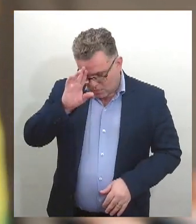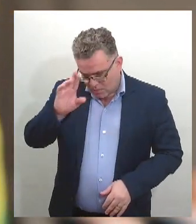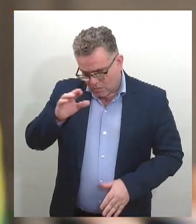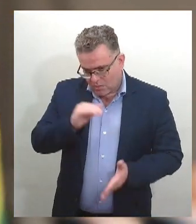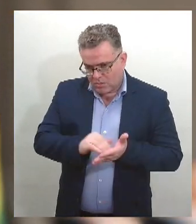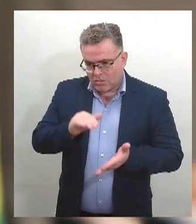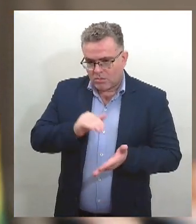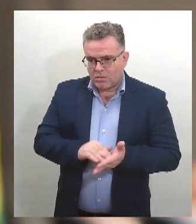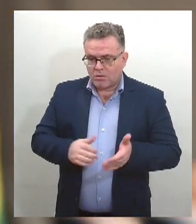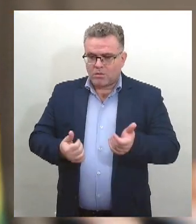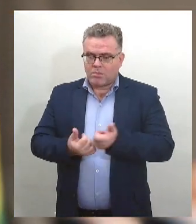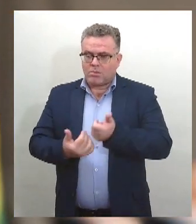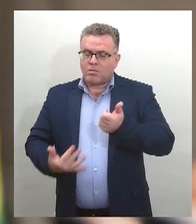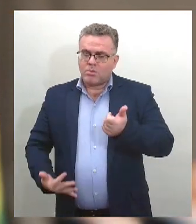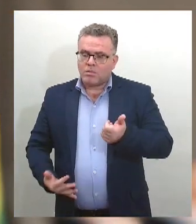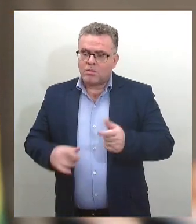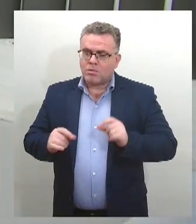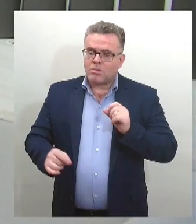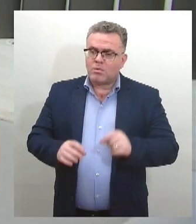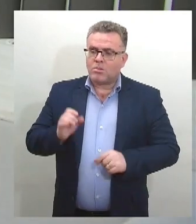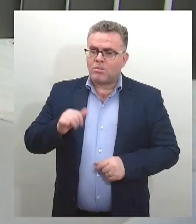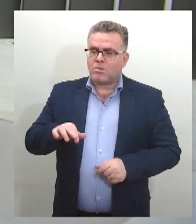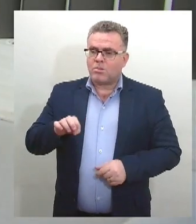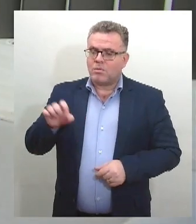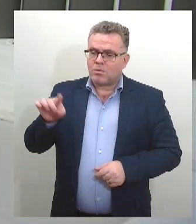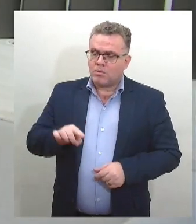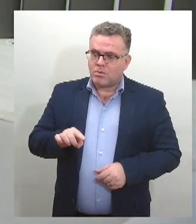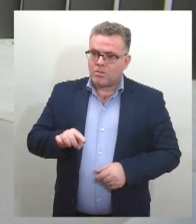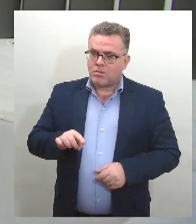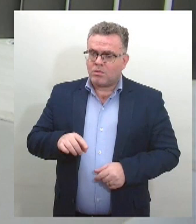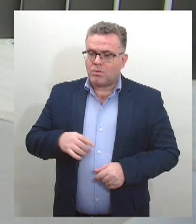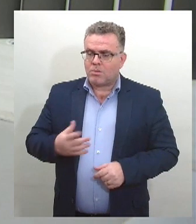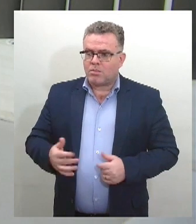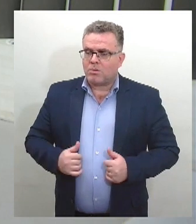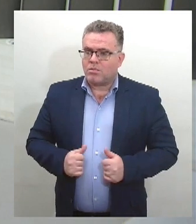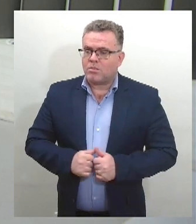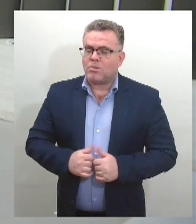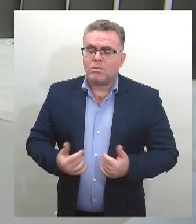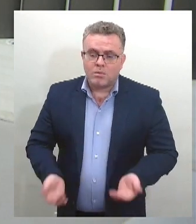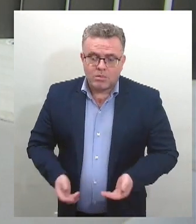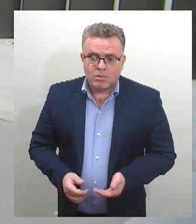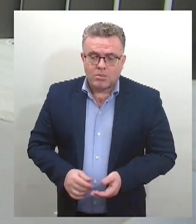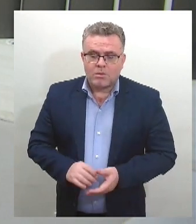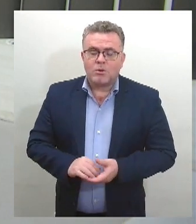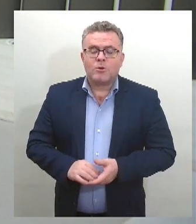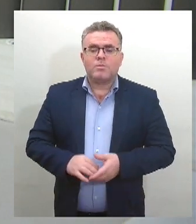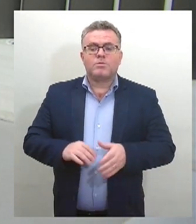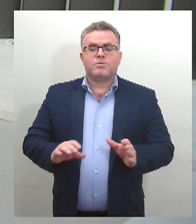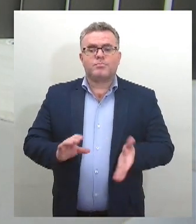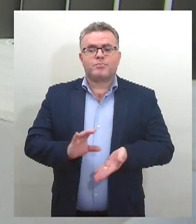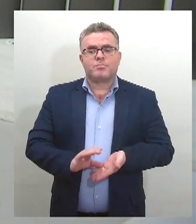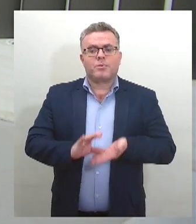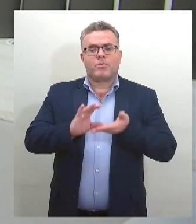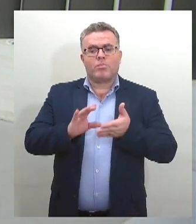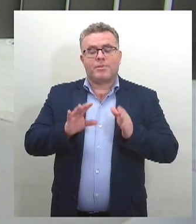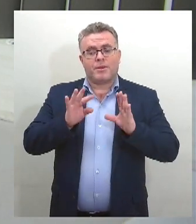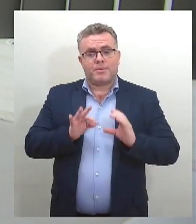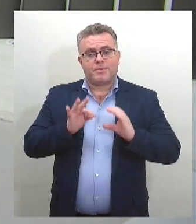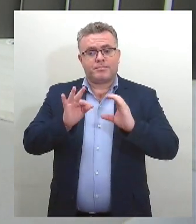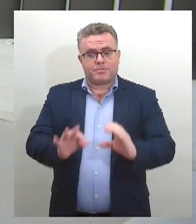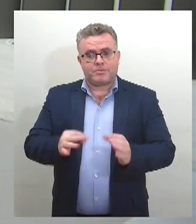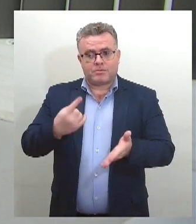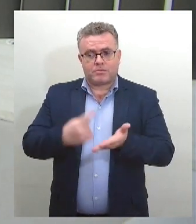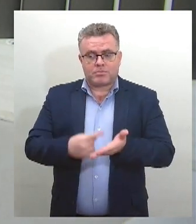-Diretora, Andréa Torres Azevedo. Daqui a pouco, o Conselho Tutelar retoma eleições após erro